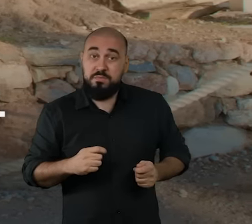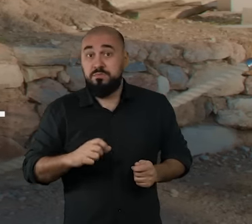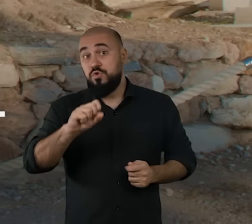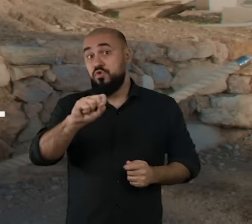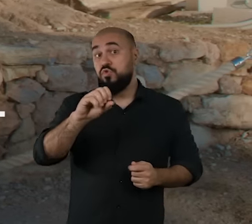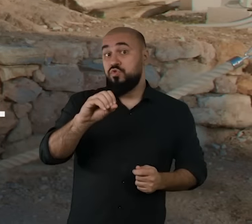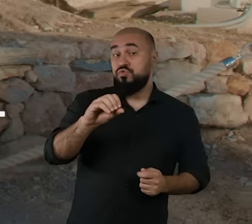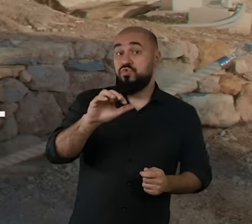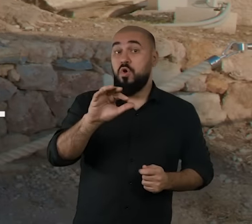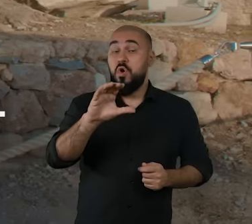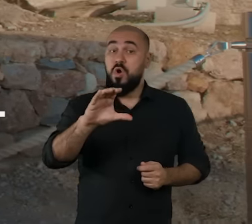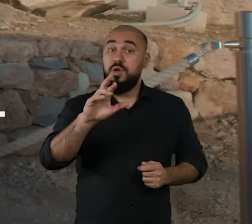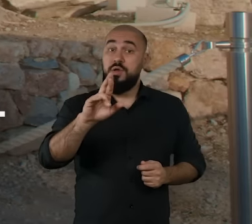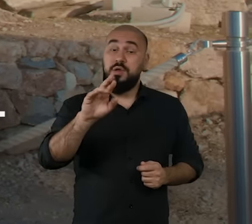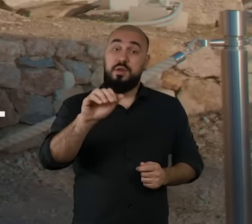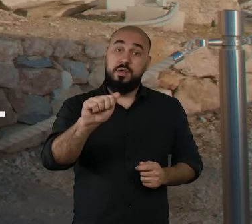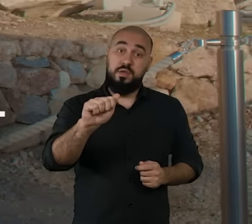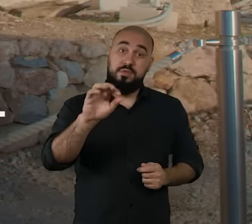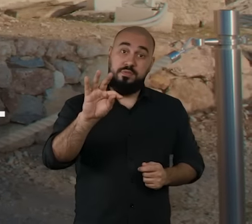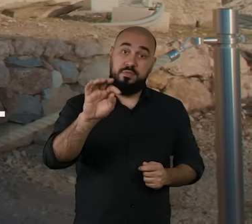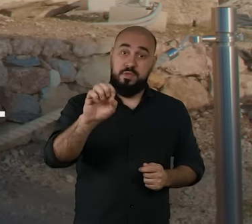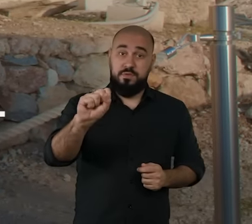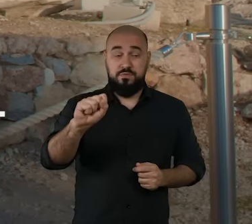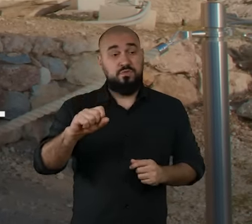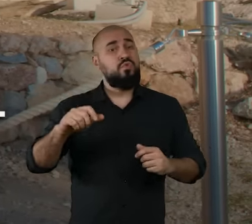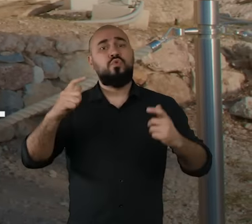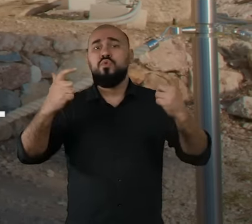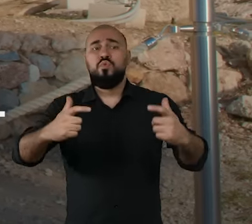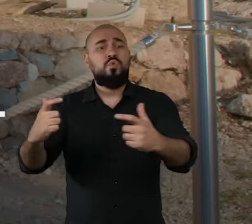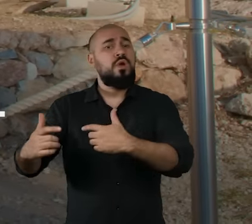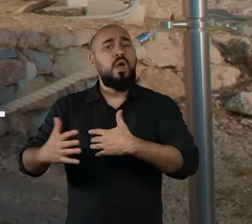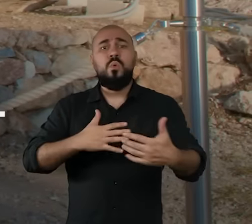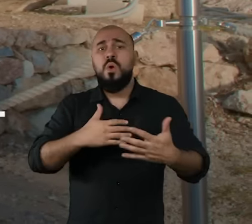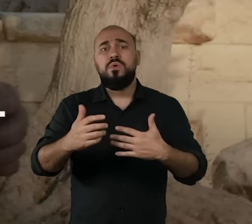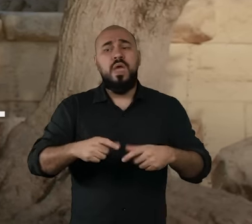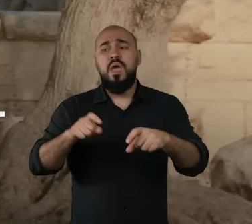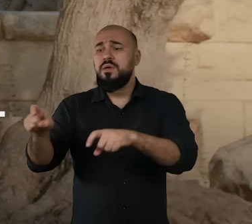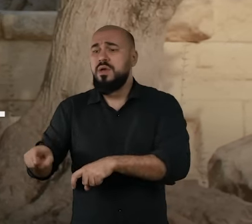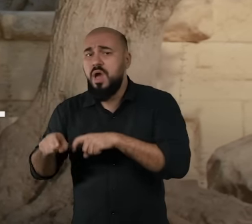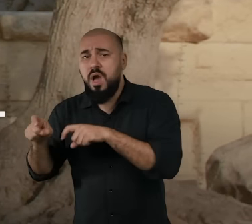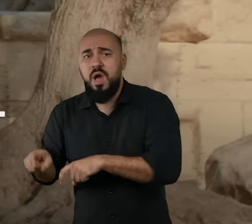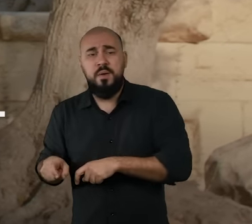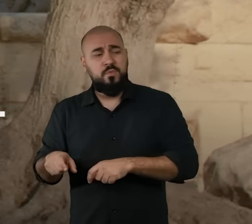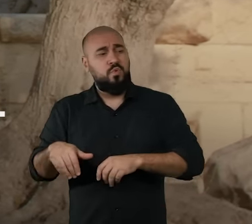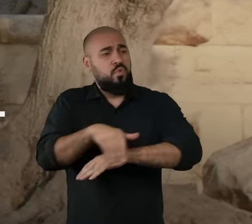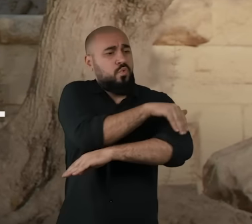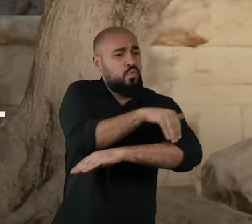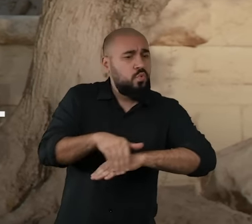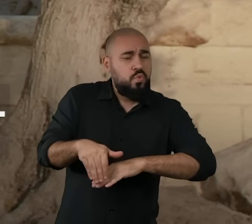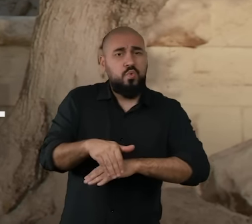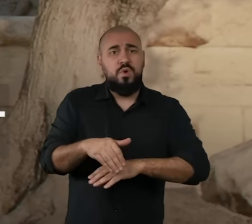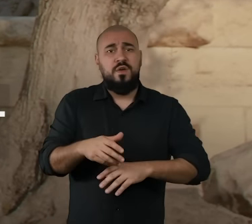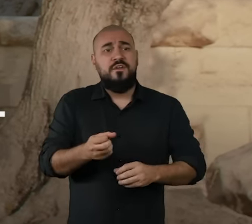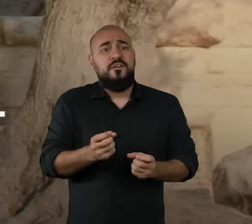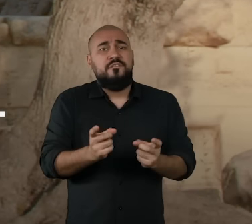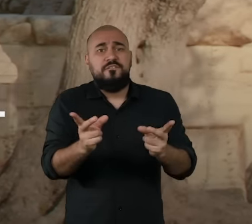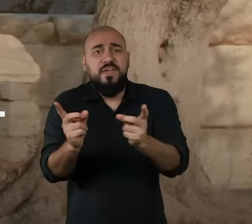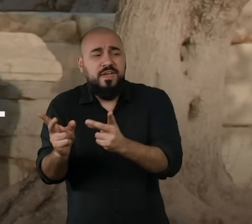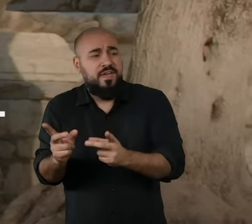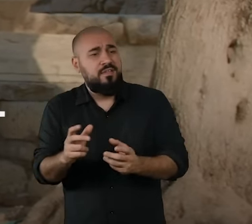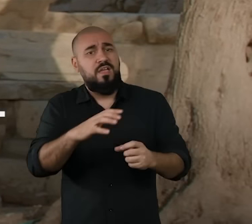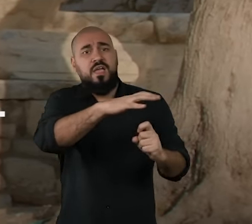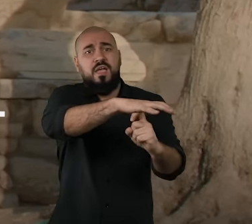conversava com todo mundo na feira, na rua, nos mais diferentes cantos da cidade. E, para piorar a história, era o